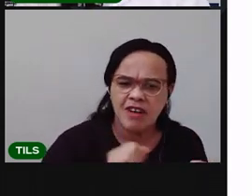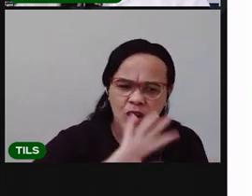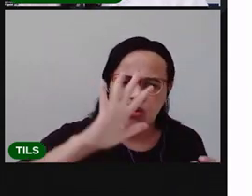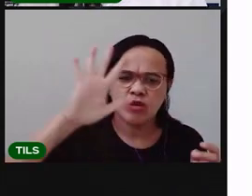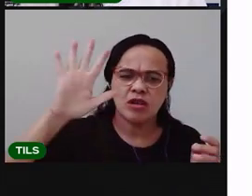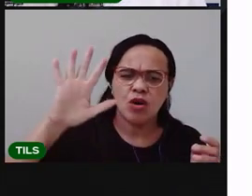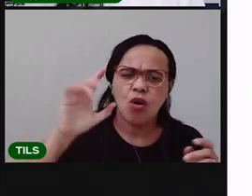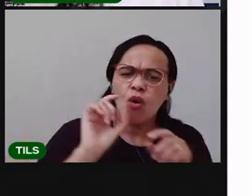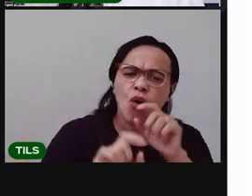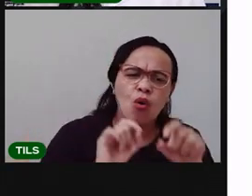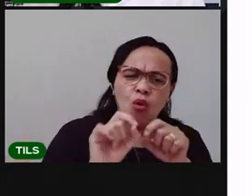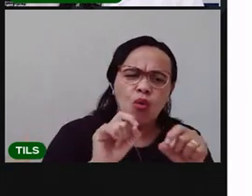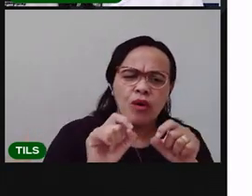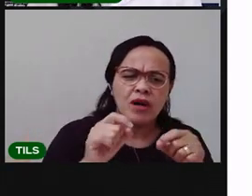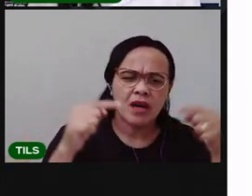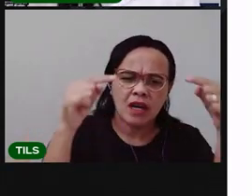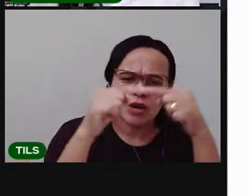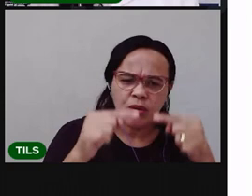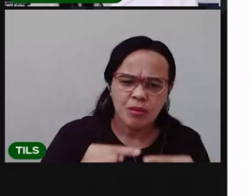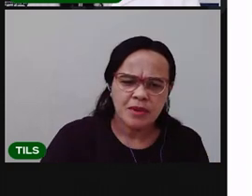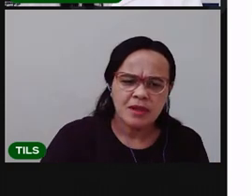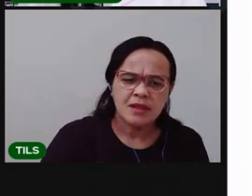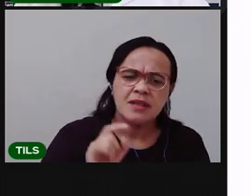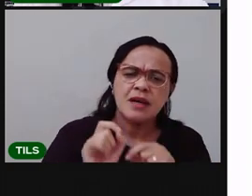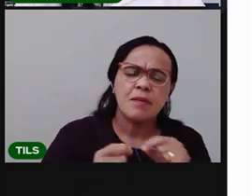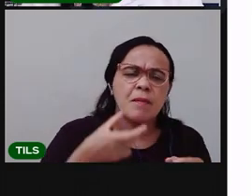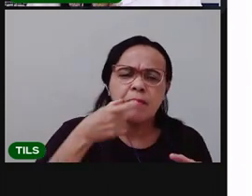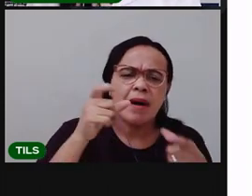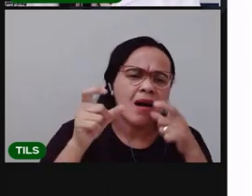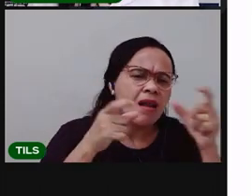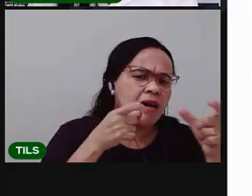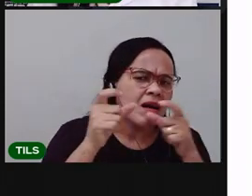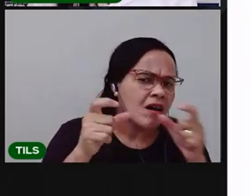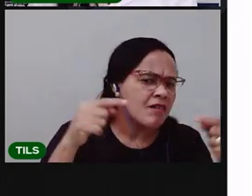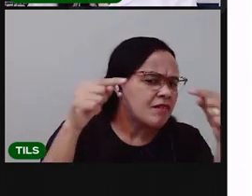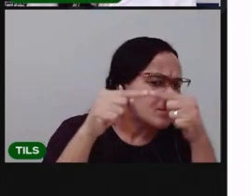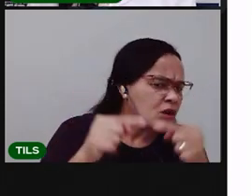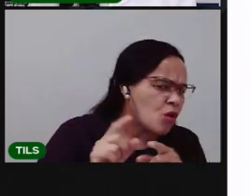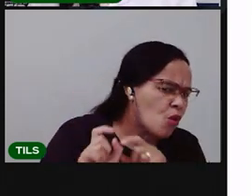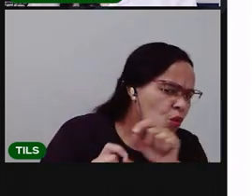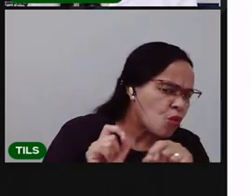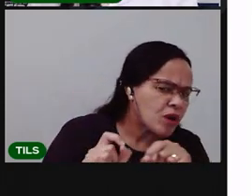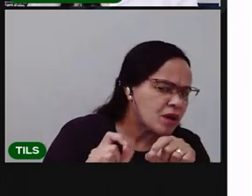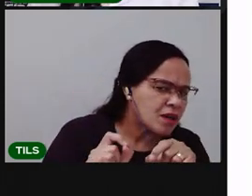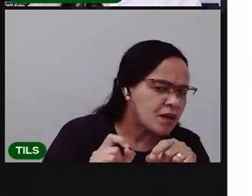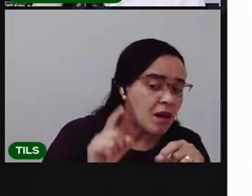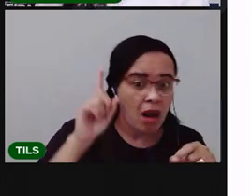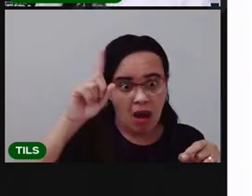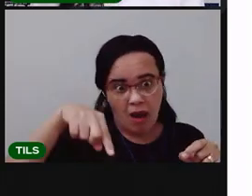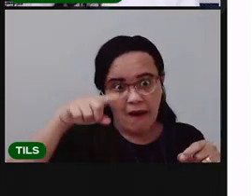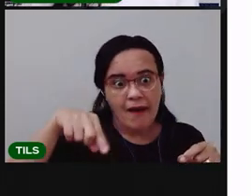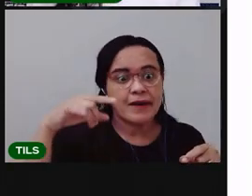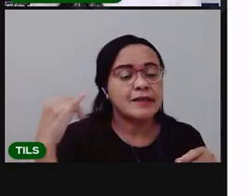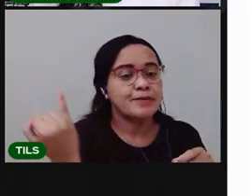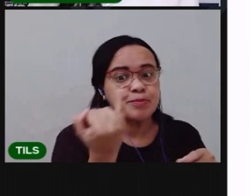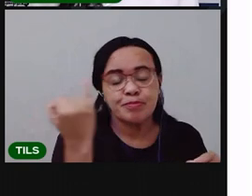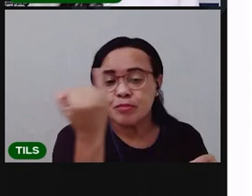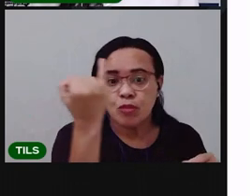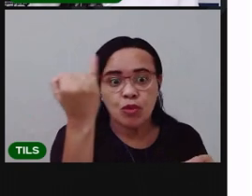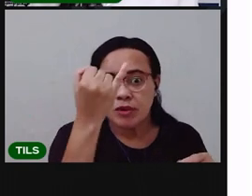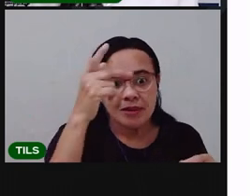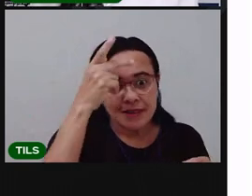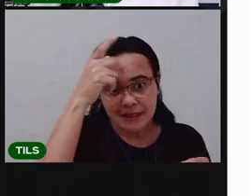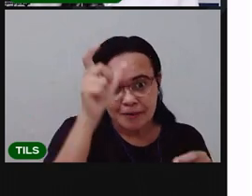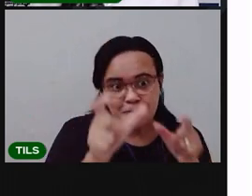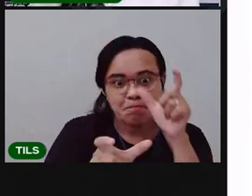ouve a palavra valor, a gente associa algo que é importante, né? Que tem importância para uma pessoa.